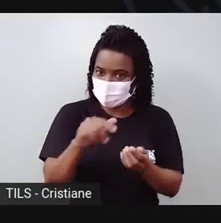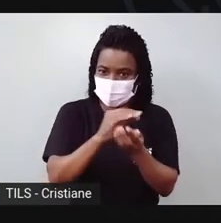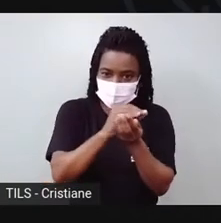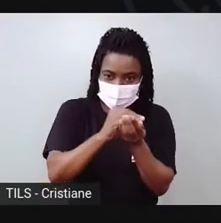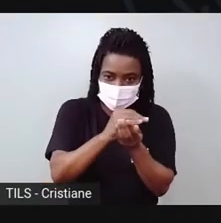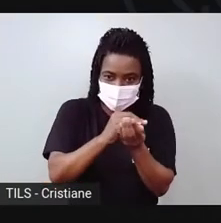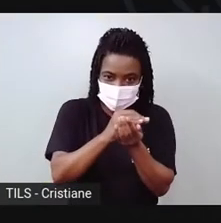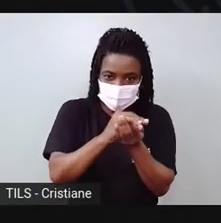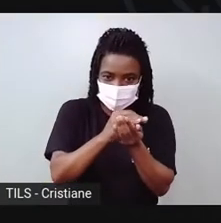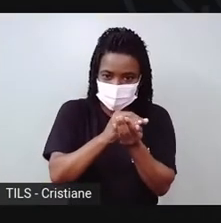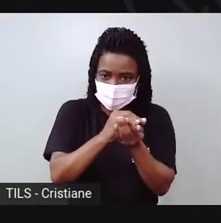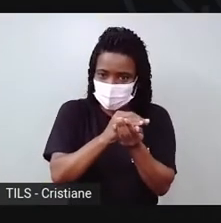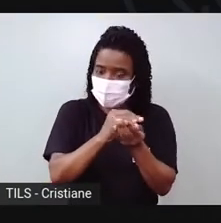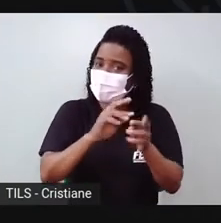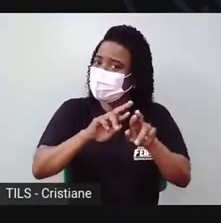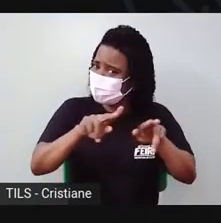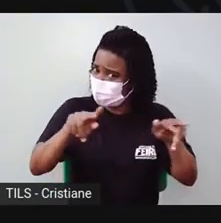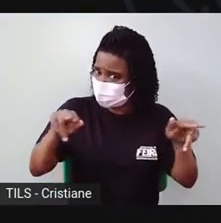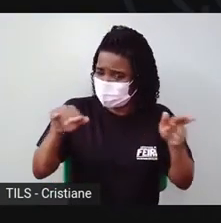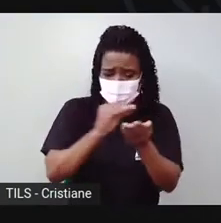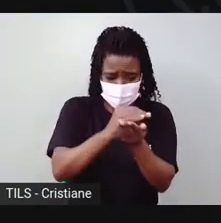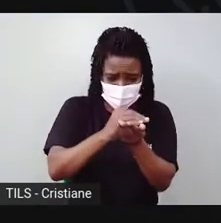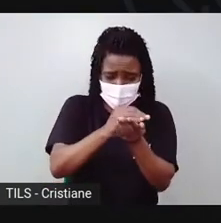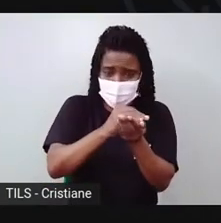Dá pra fazer bastante coisa com bolinha, sabia?